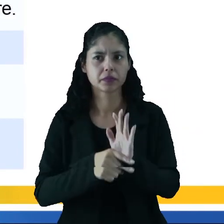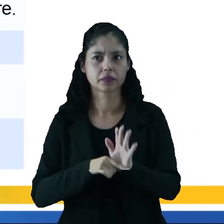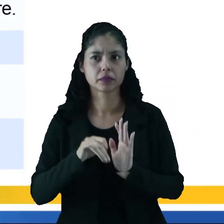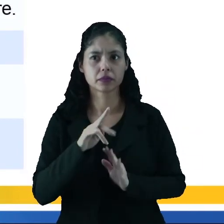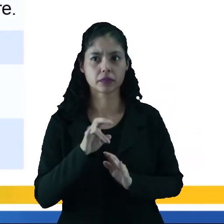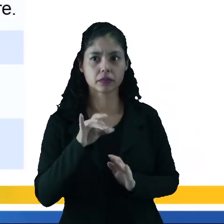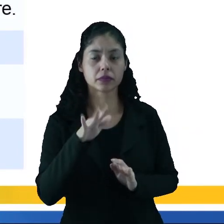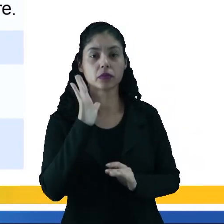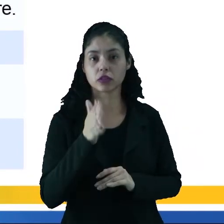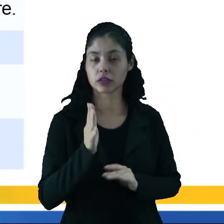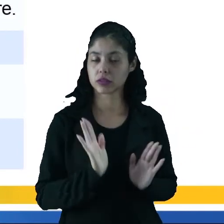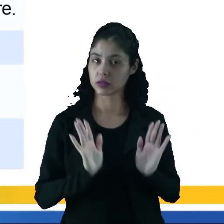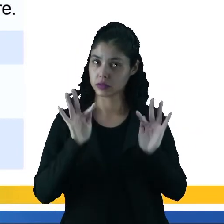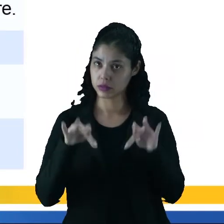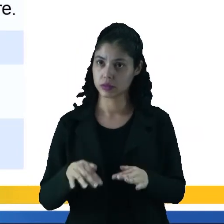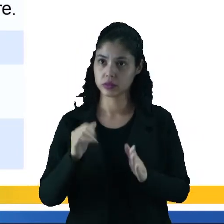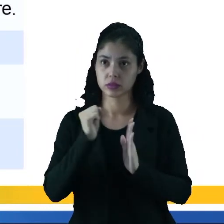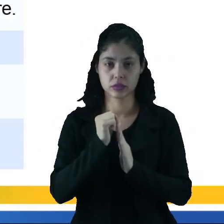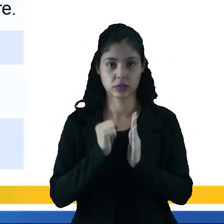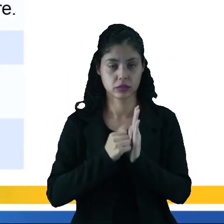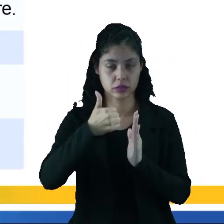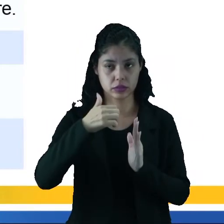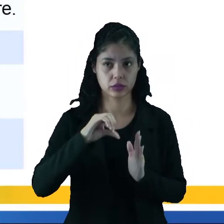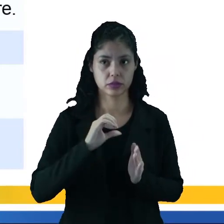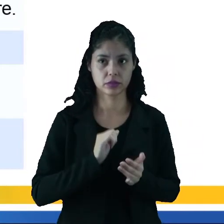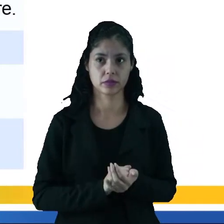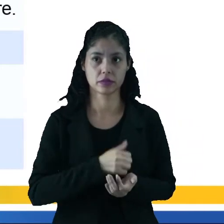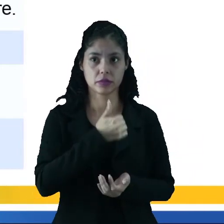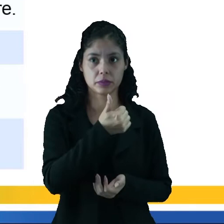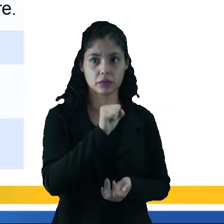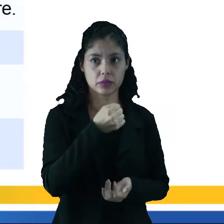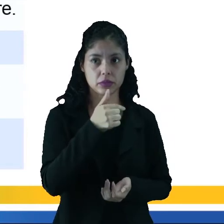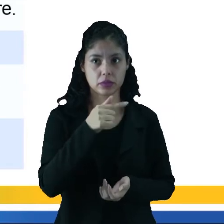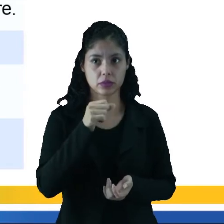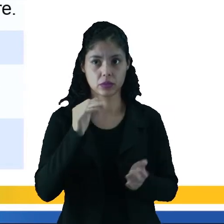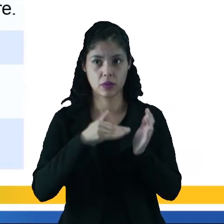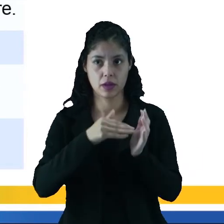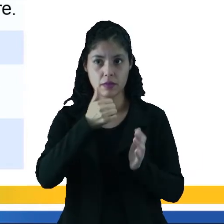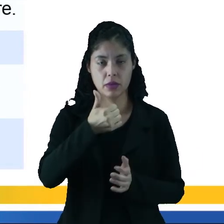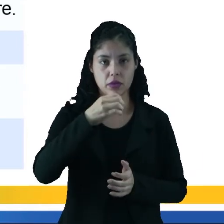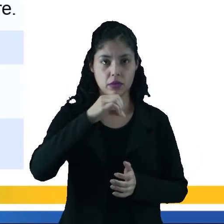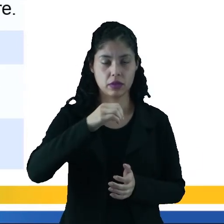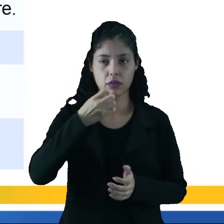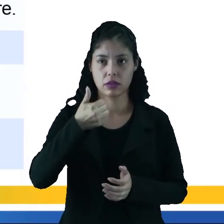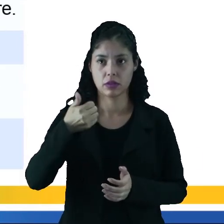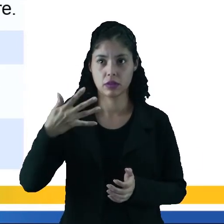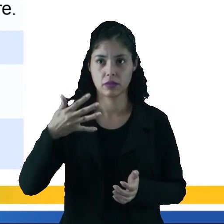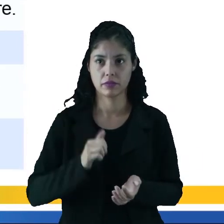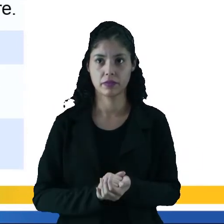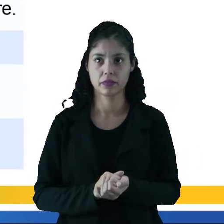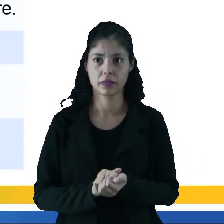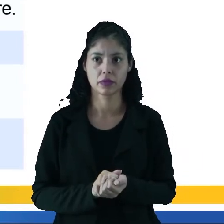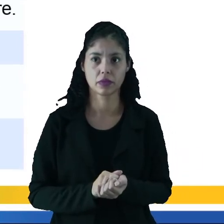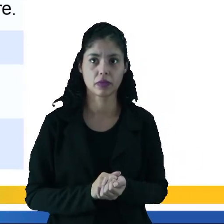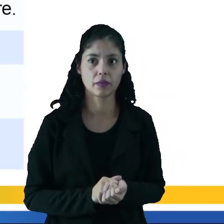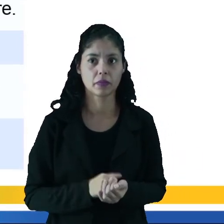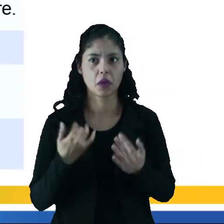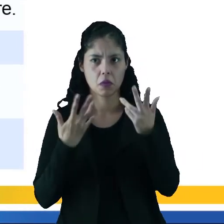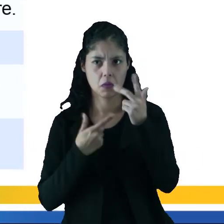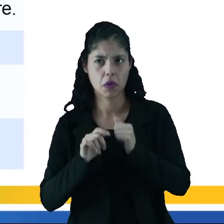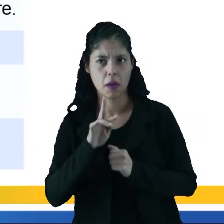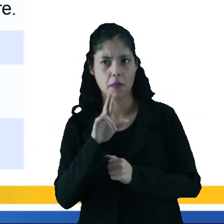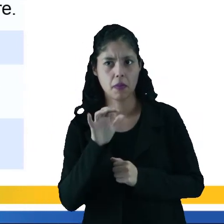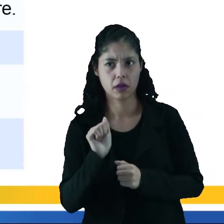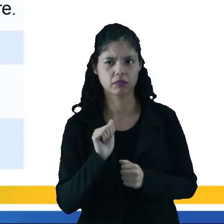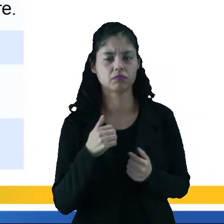O impressionismo já está no final do XIX, 1871 até 1914. É o chamado Belle Époque, a bela época